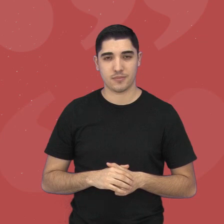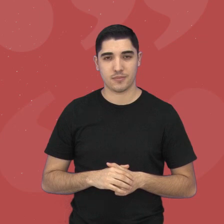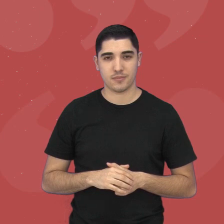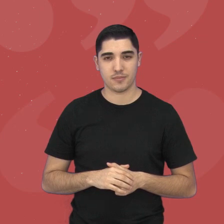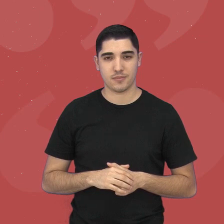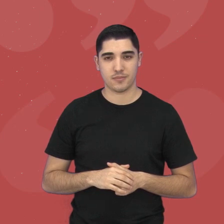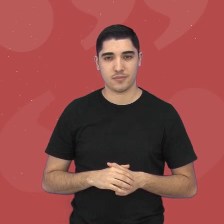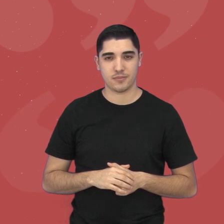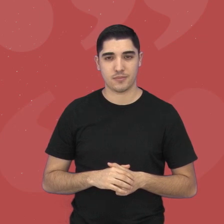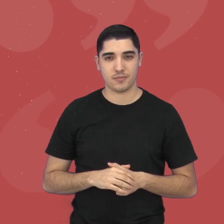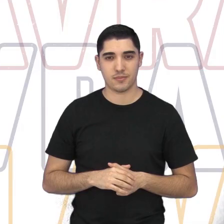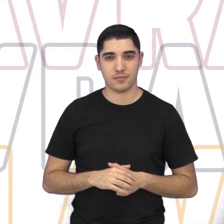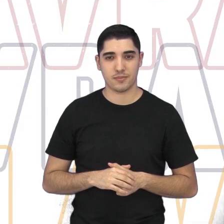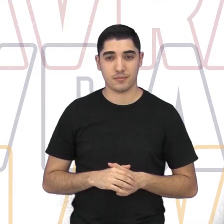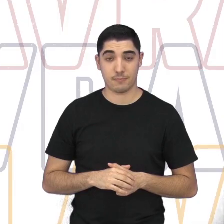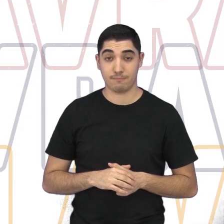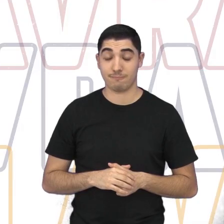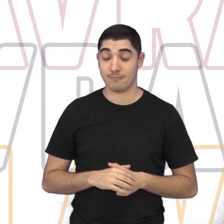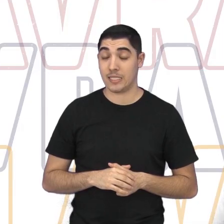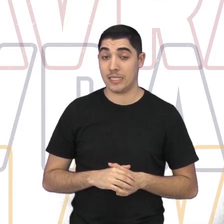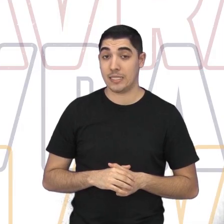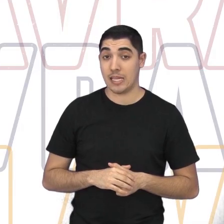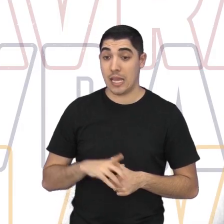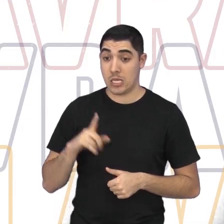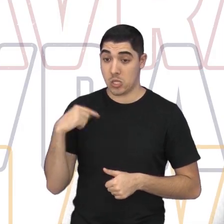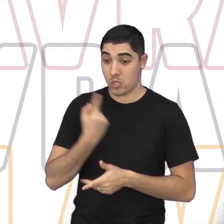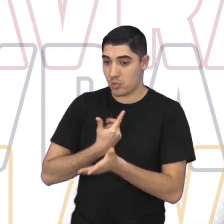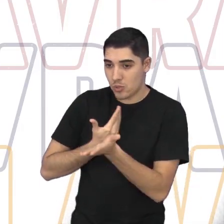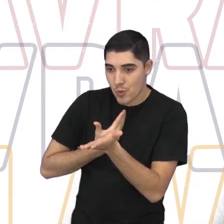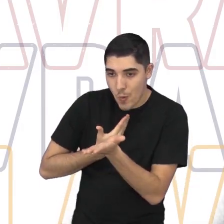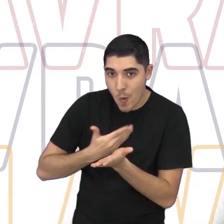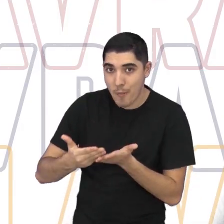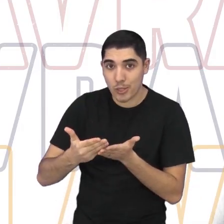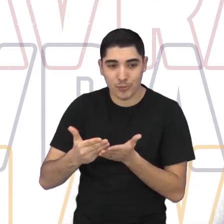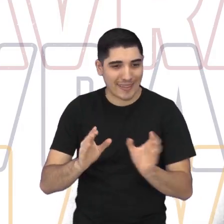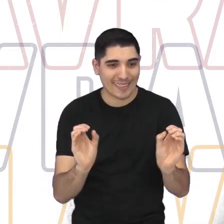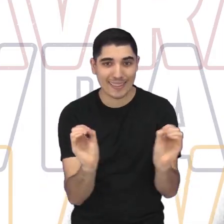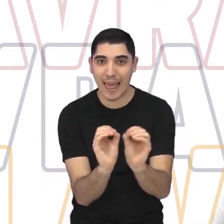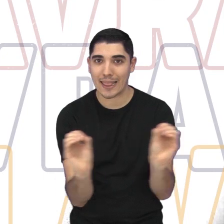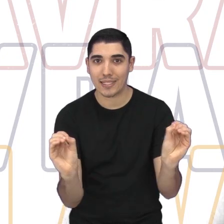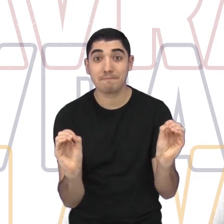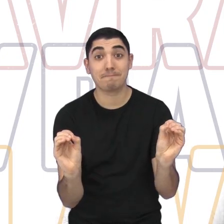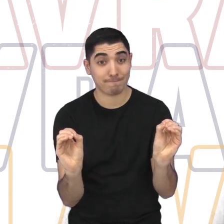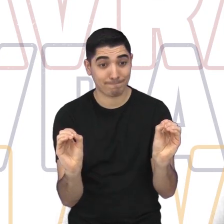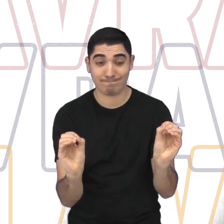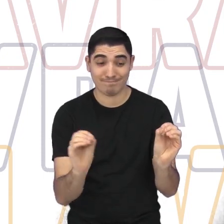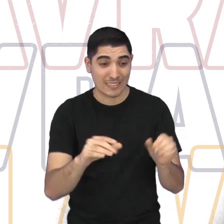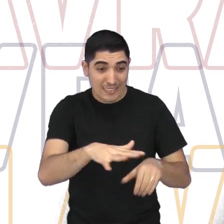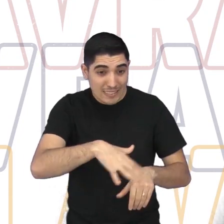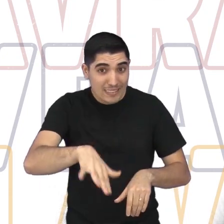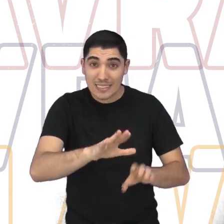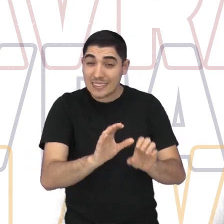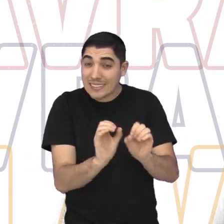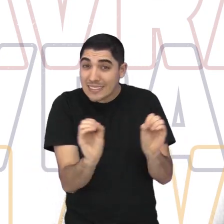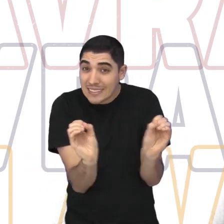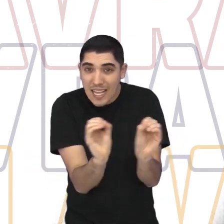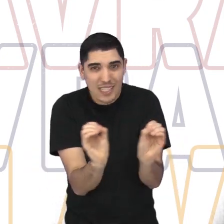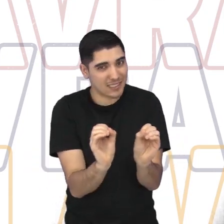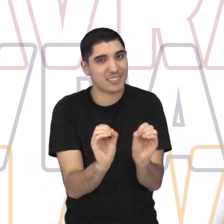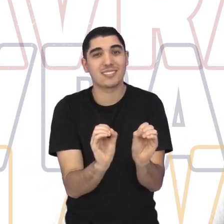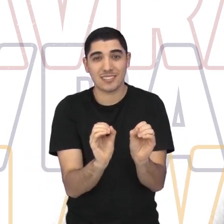início da associação? Partimos do zero, né? A gente, até então, a gente não tinha realmente nada, né?